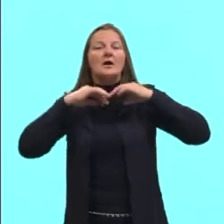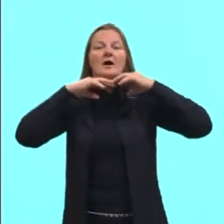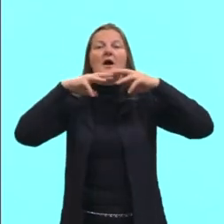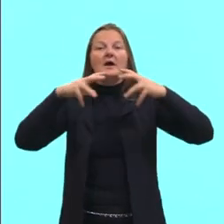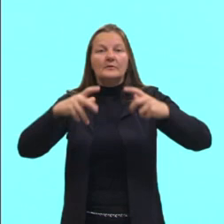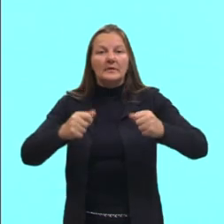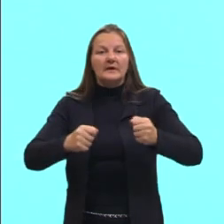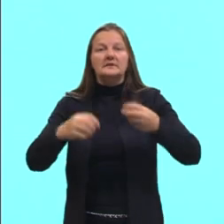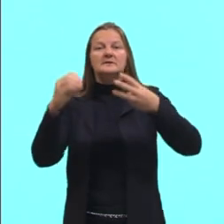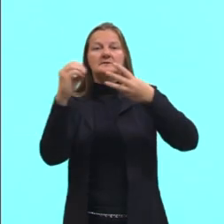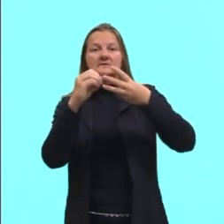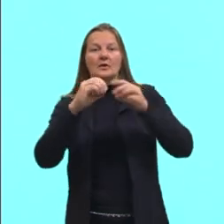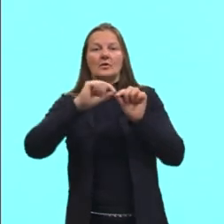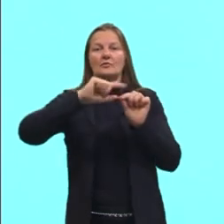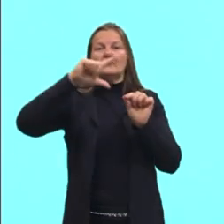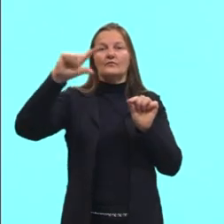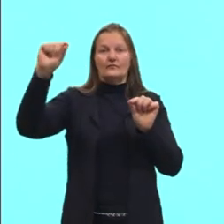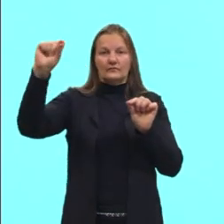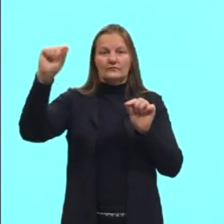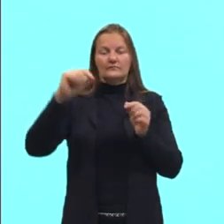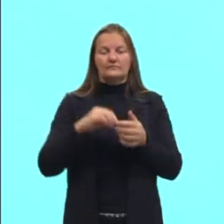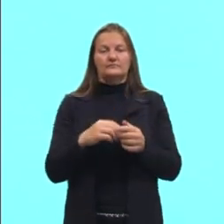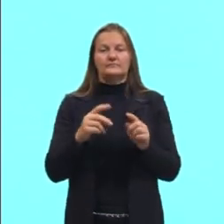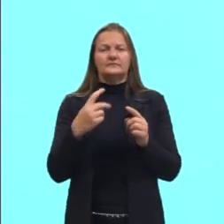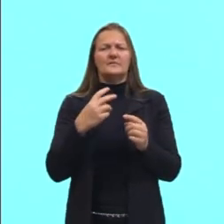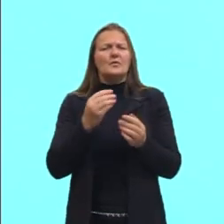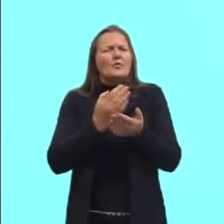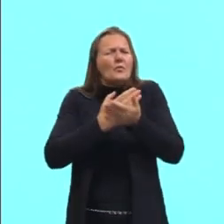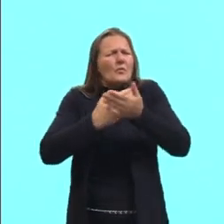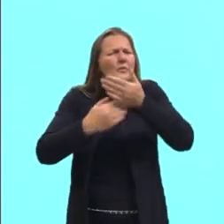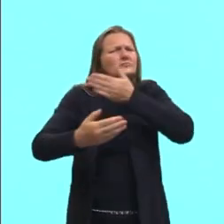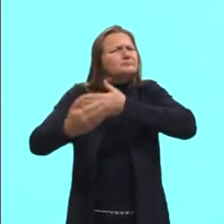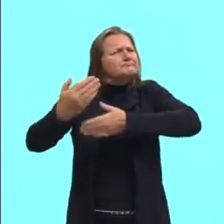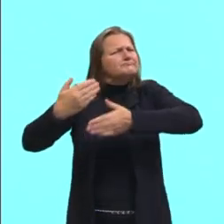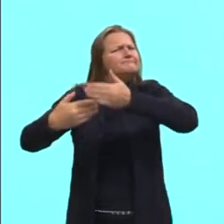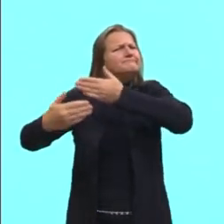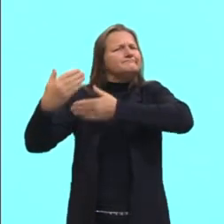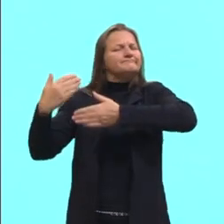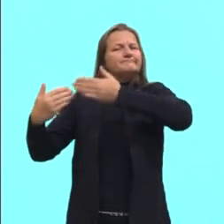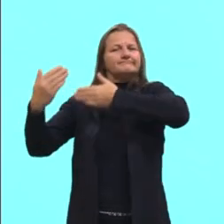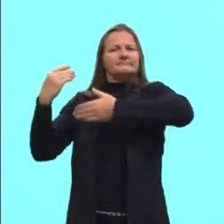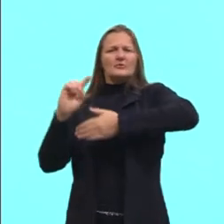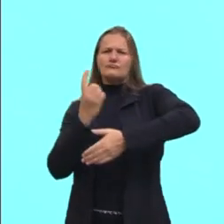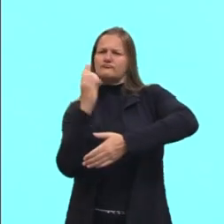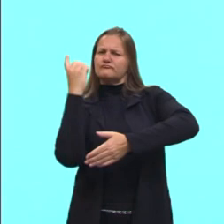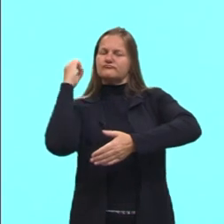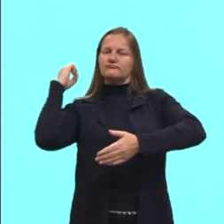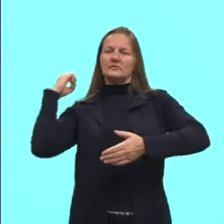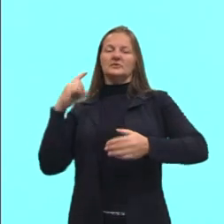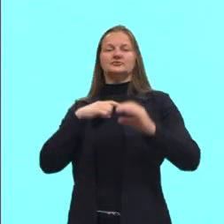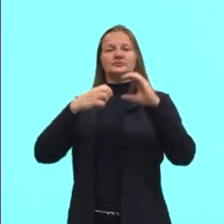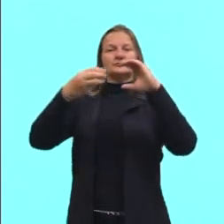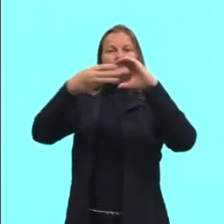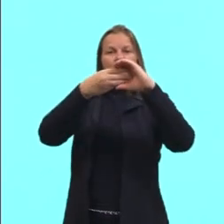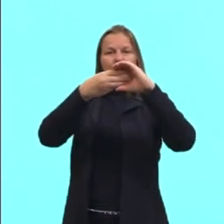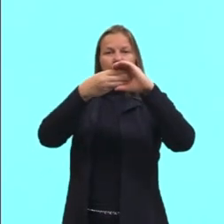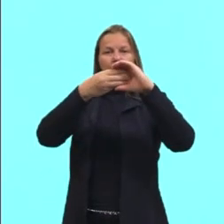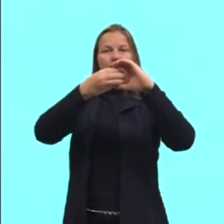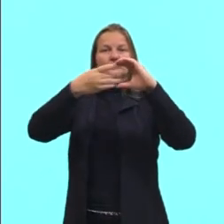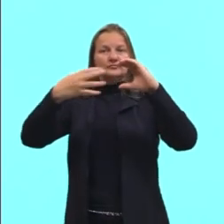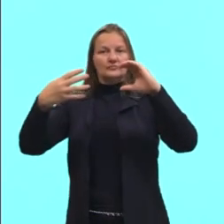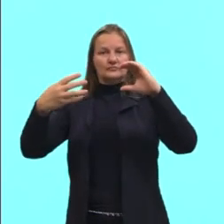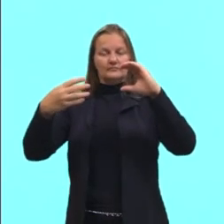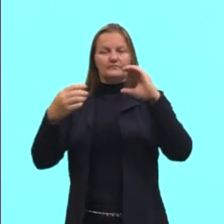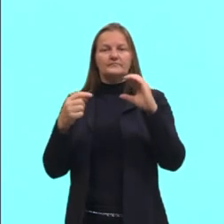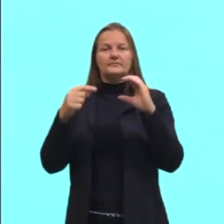Então, lá nos primórdios da vida, então, existia um ser procarionte aeróbio